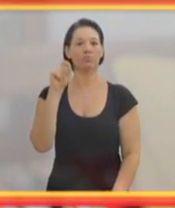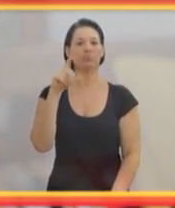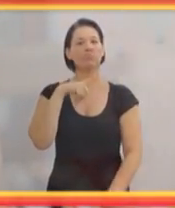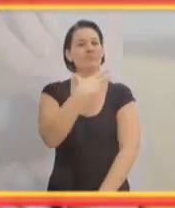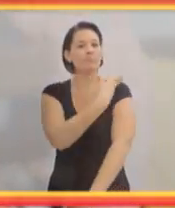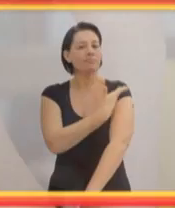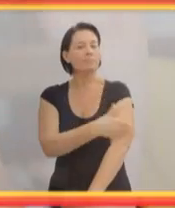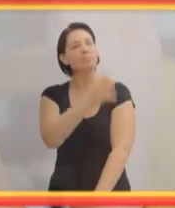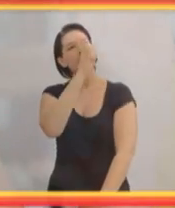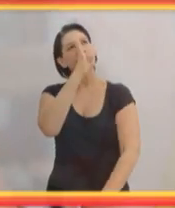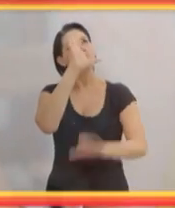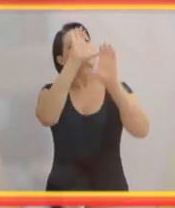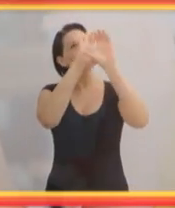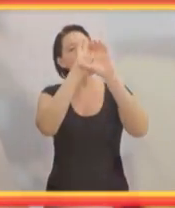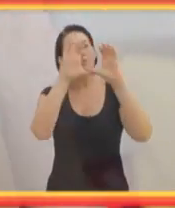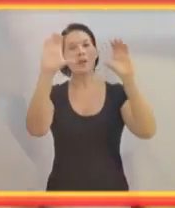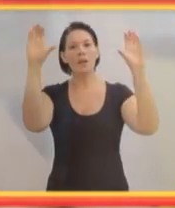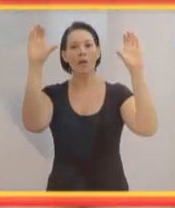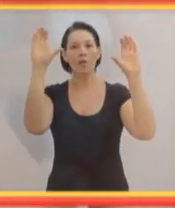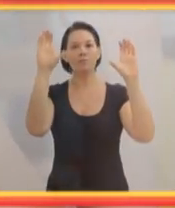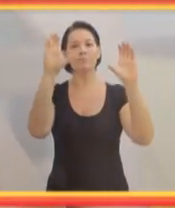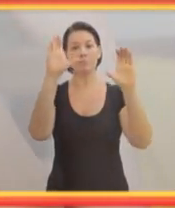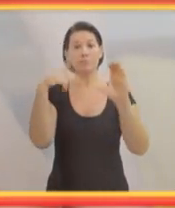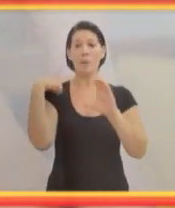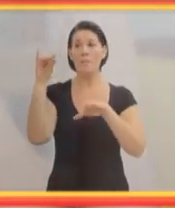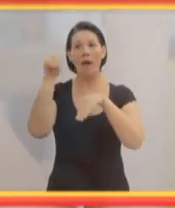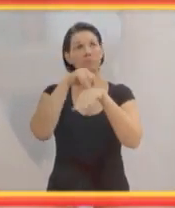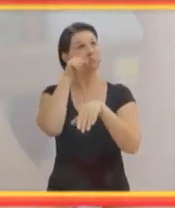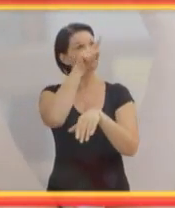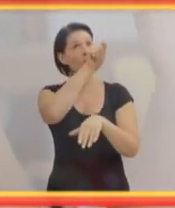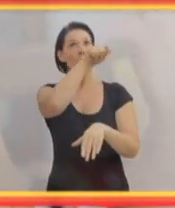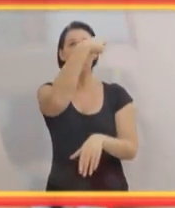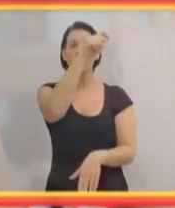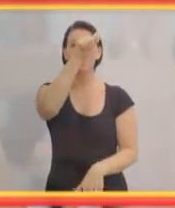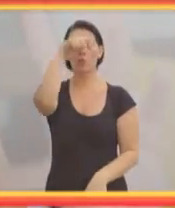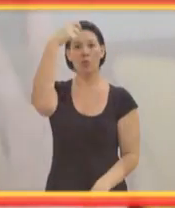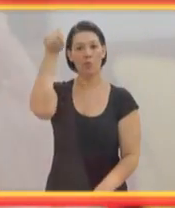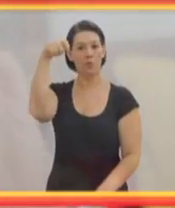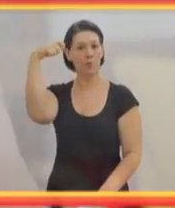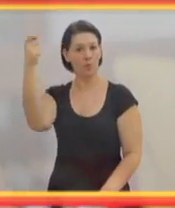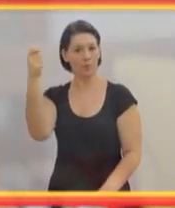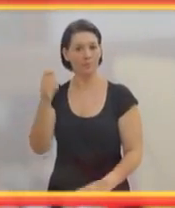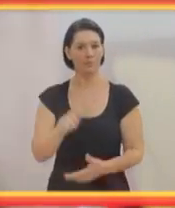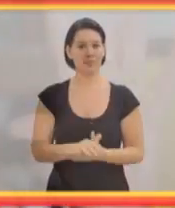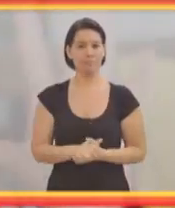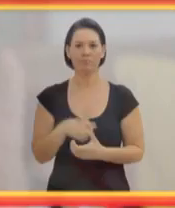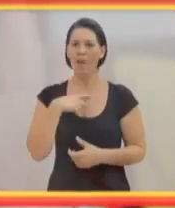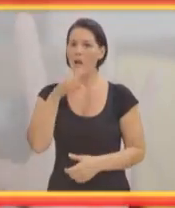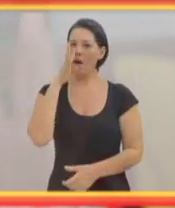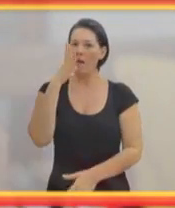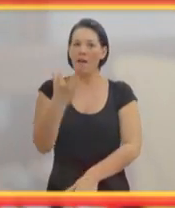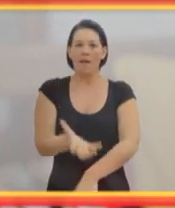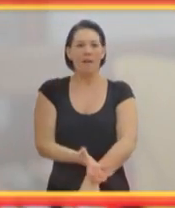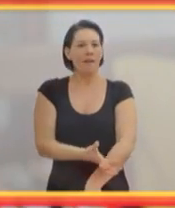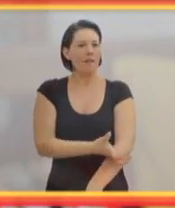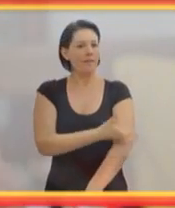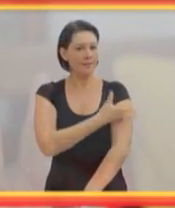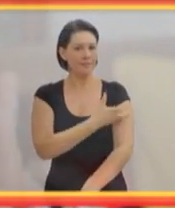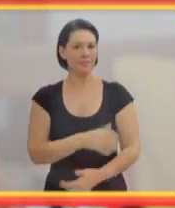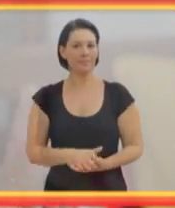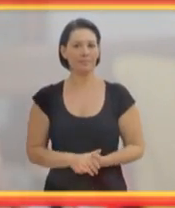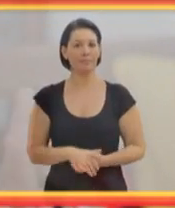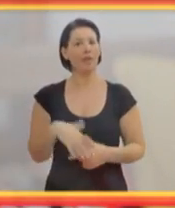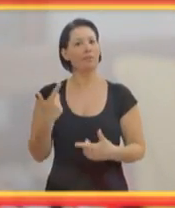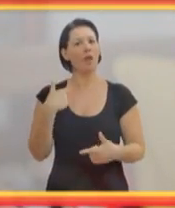hábito de observar o céu. E dali ele ficava me mostrando as constelações e aquilo ali me fascinava desde